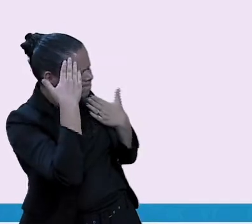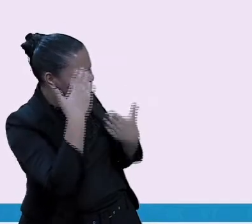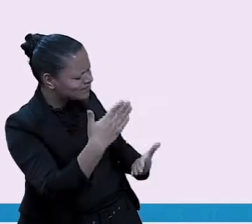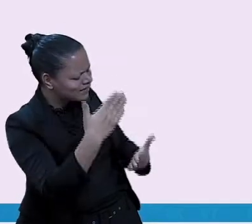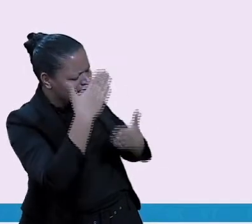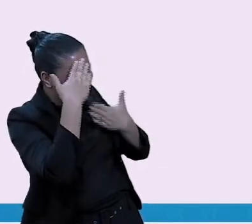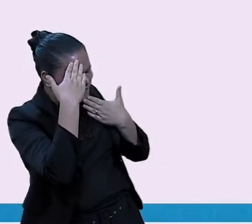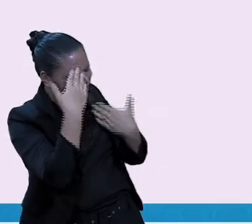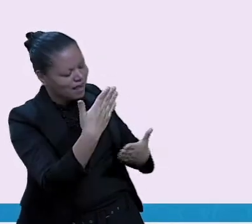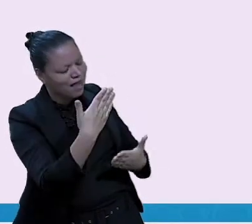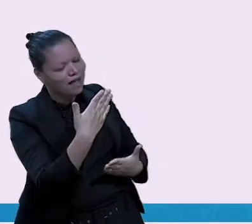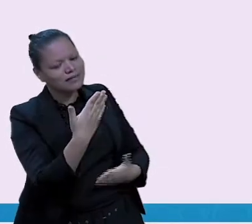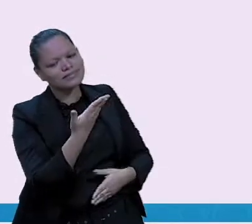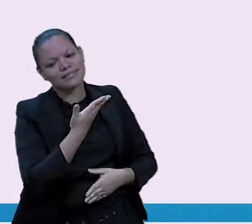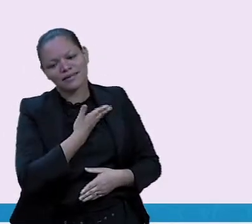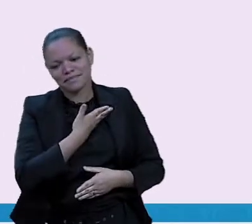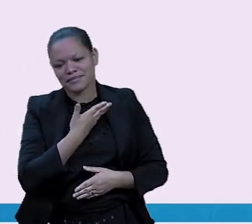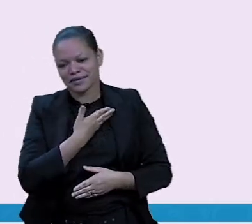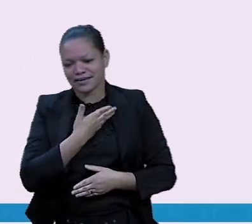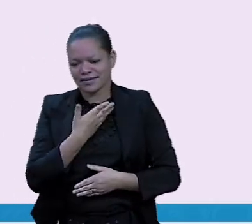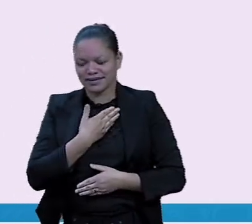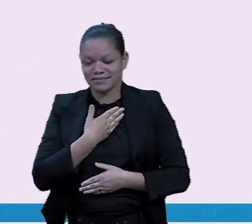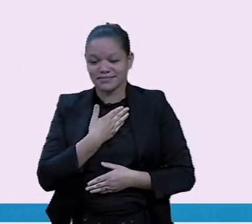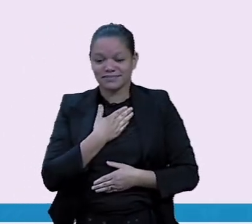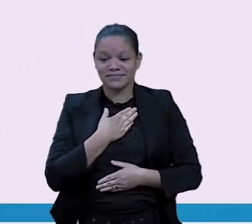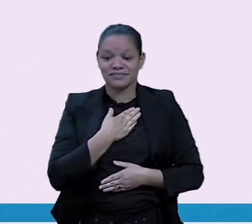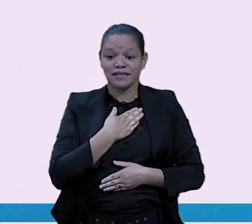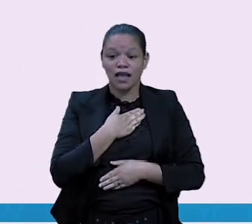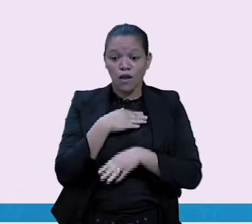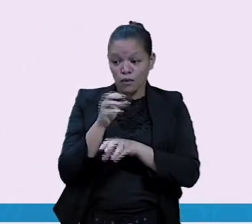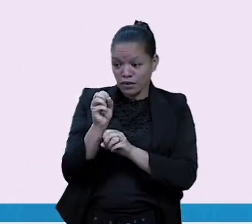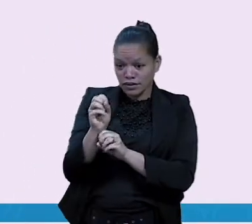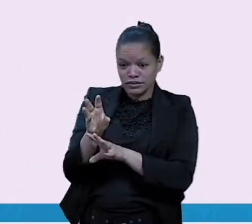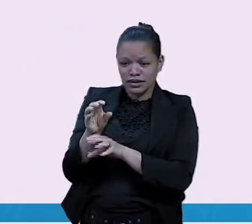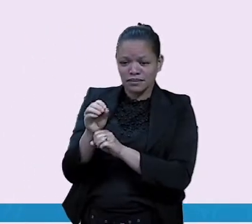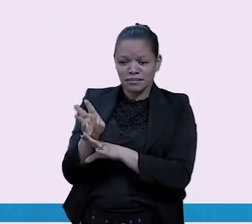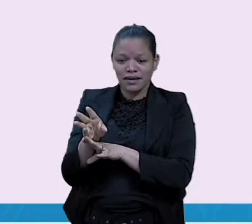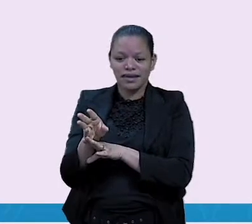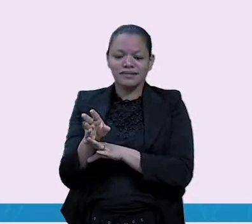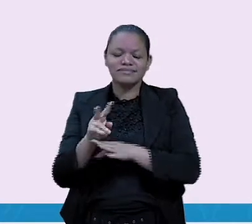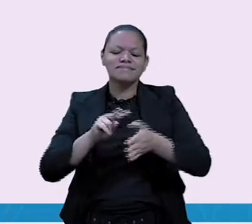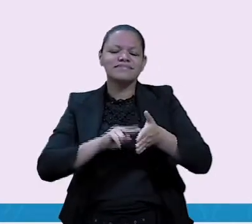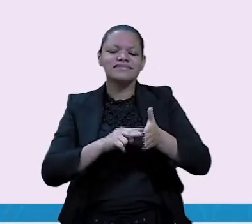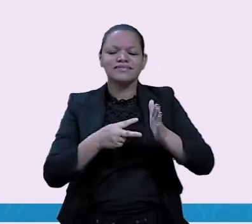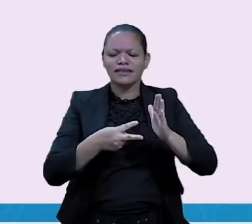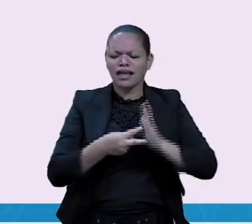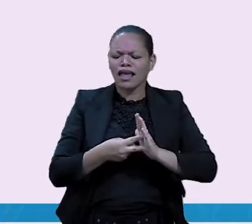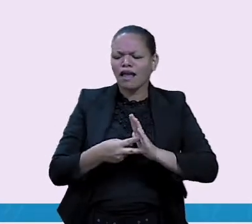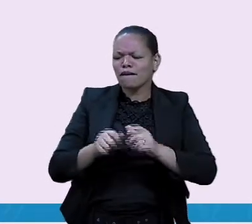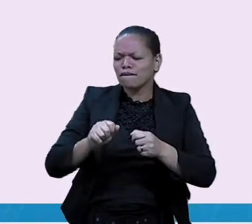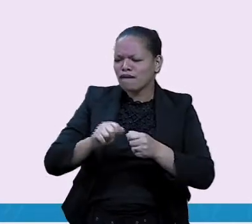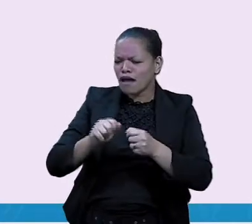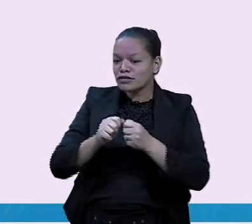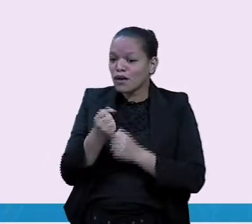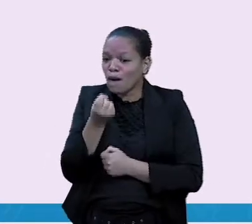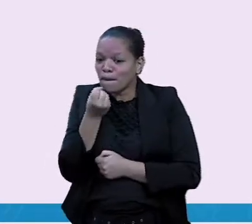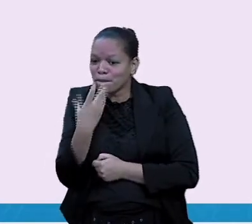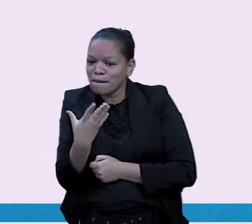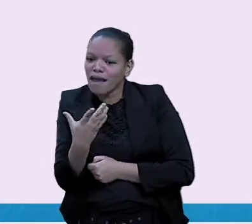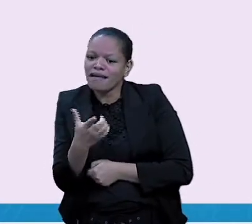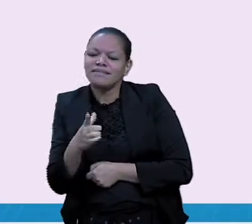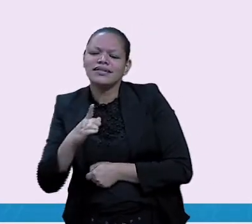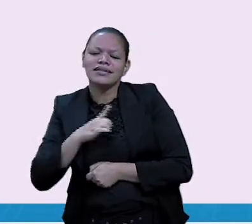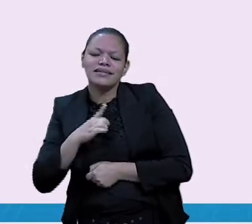querida amiga. Moral, uma boa ação se paga com outra. Fábulas